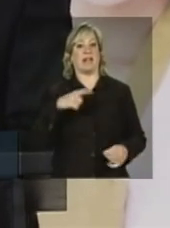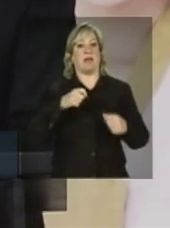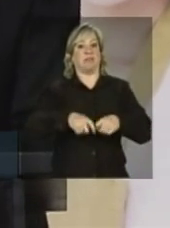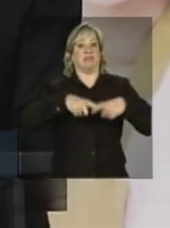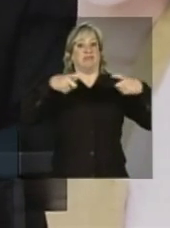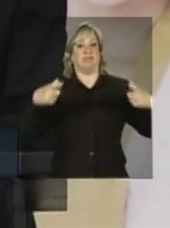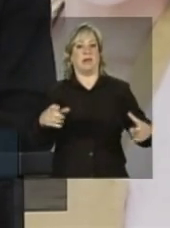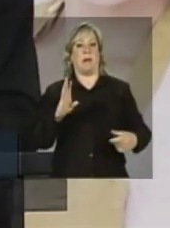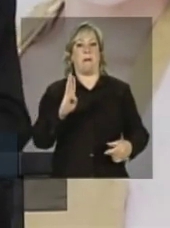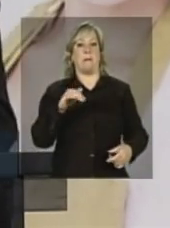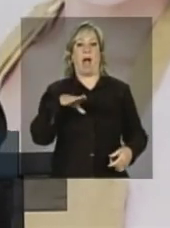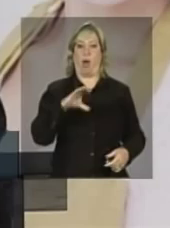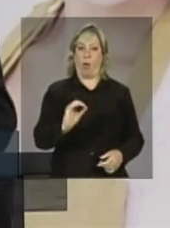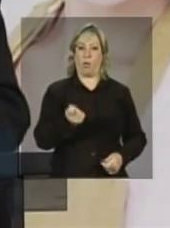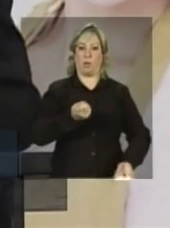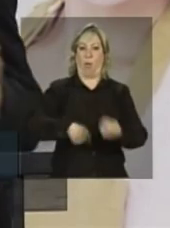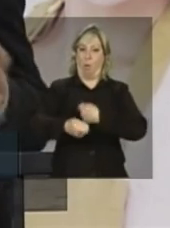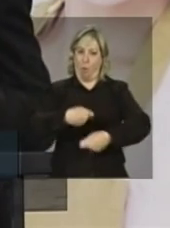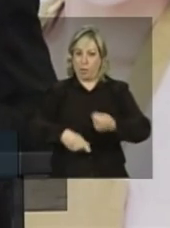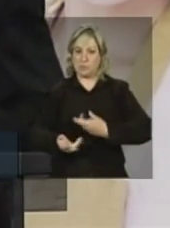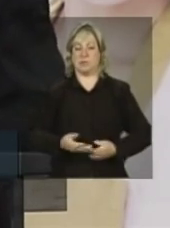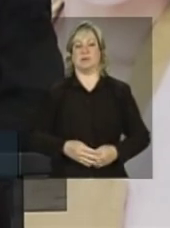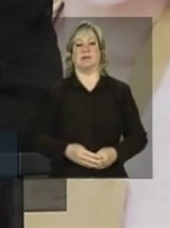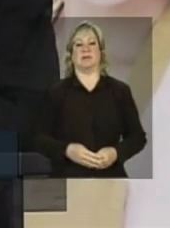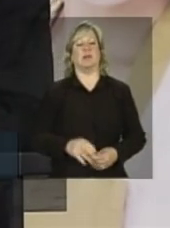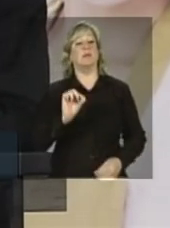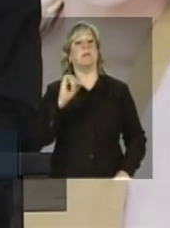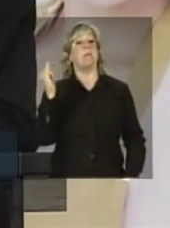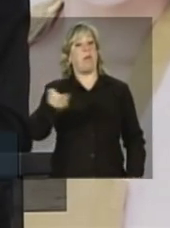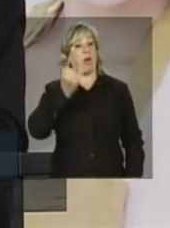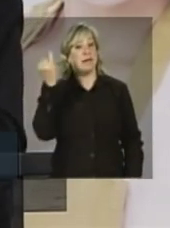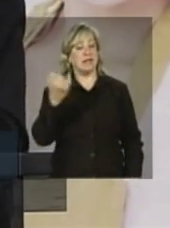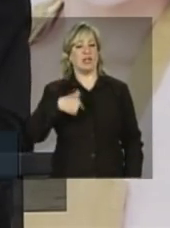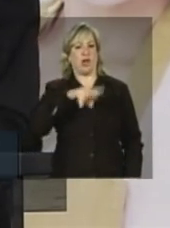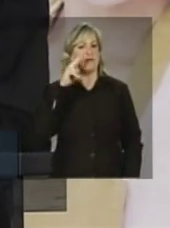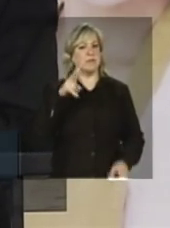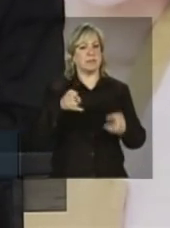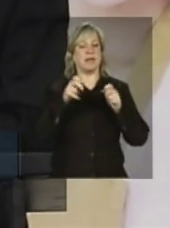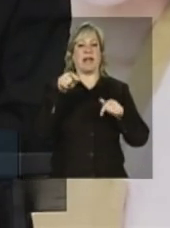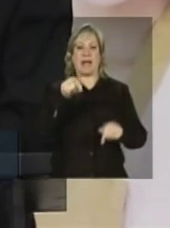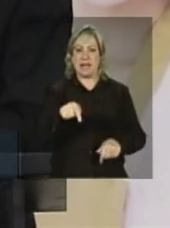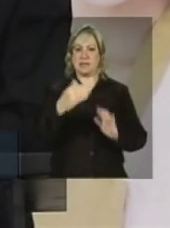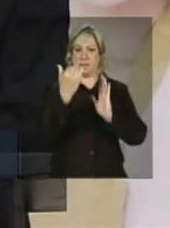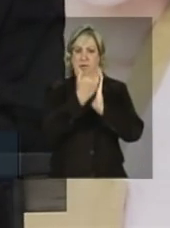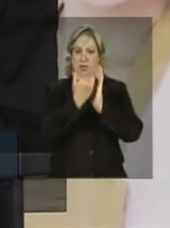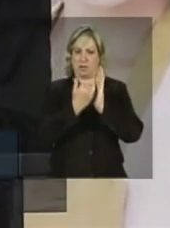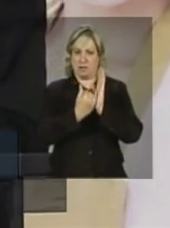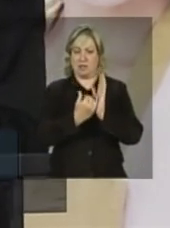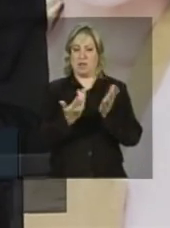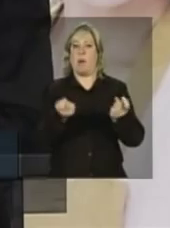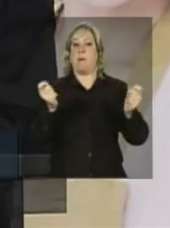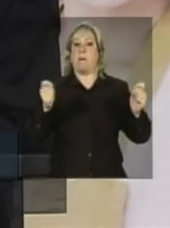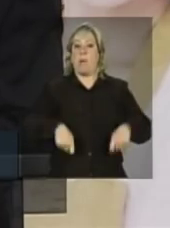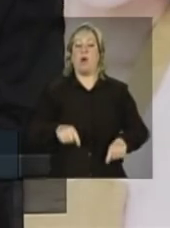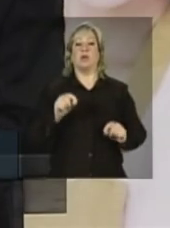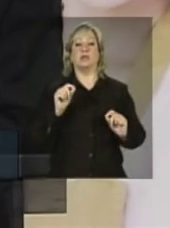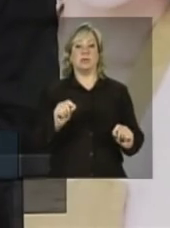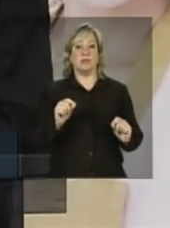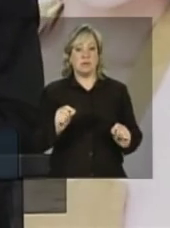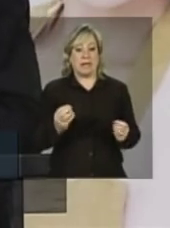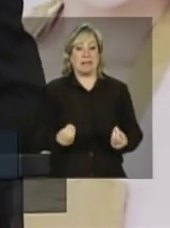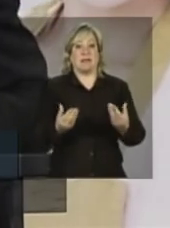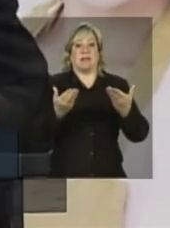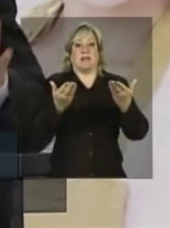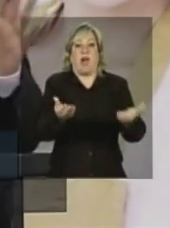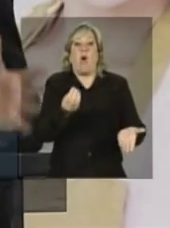aumento da bancarização. É importante notar que esse programa, ele pode fornecer a porta